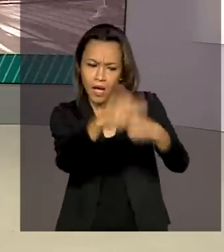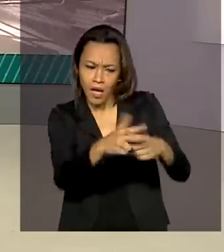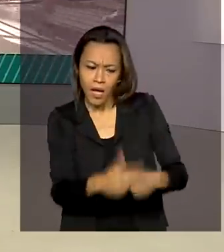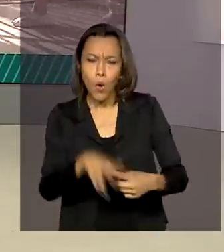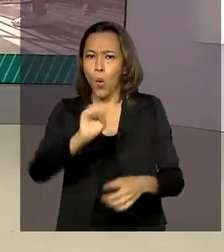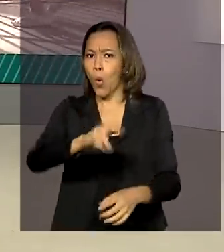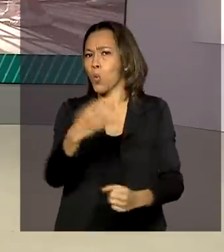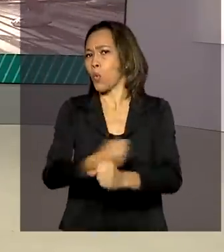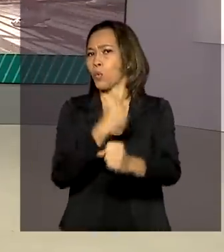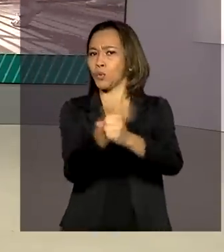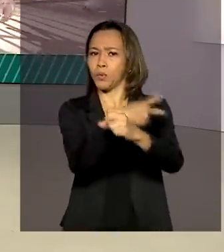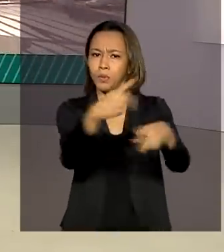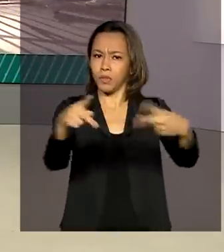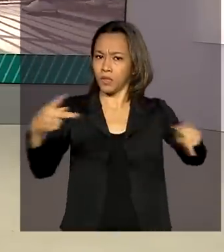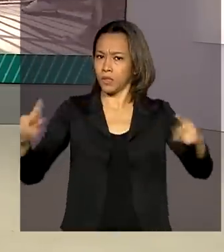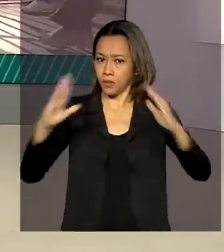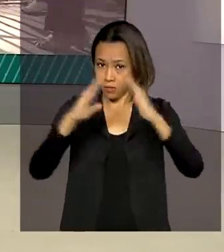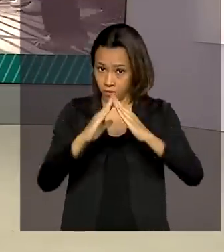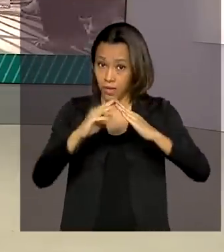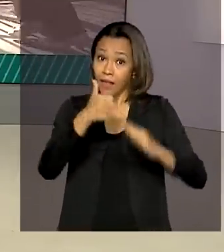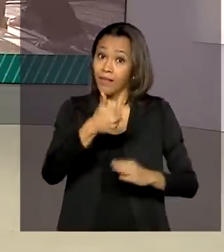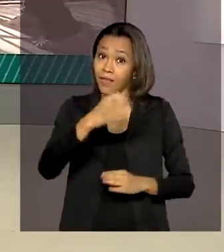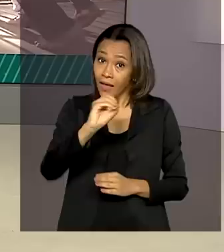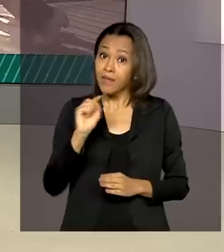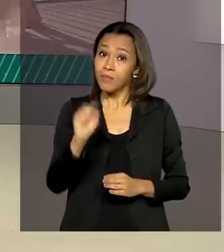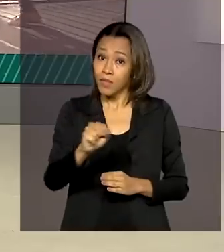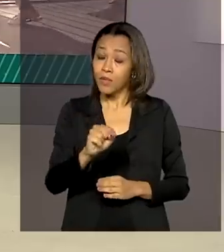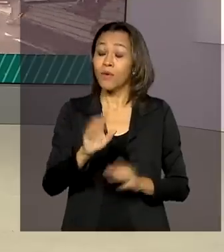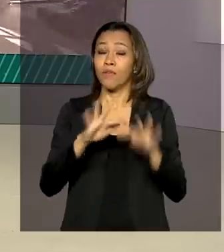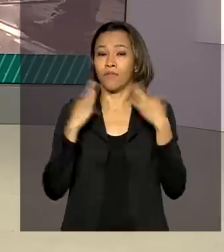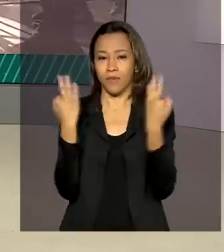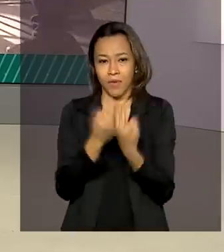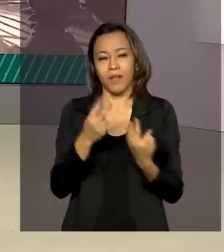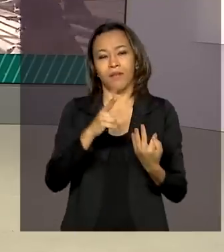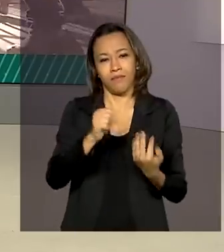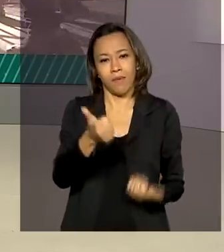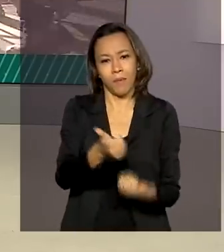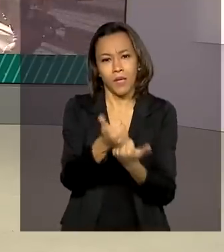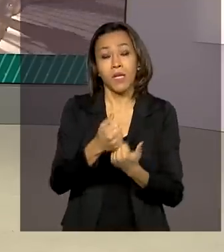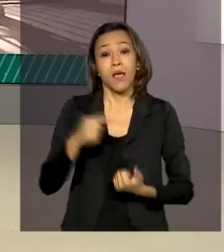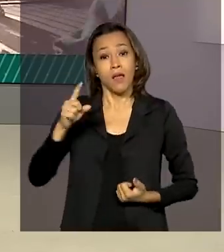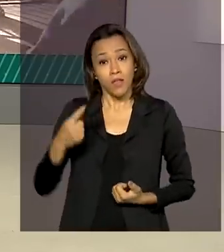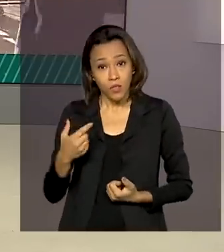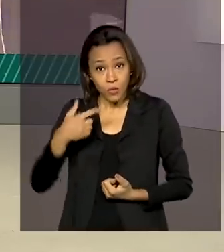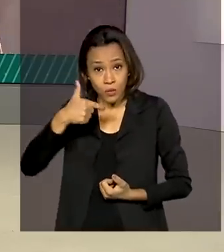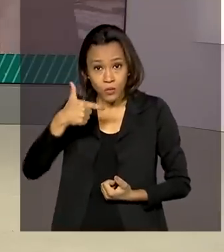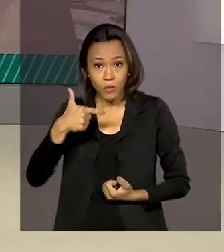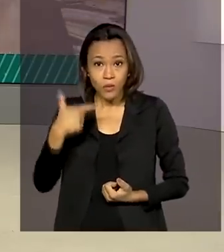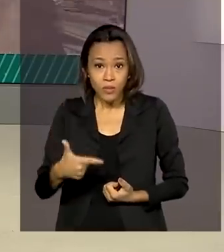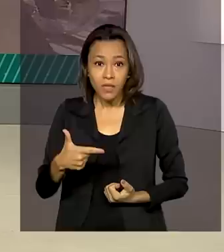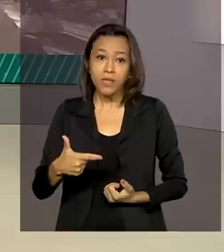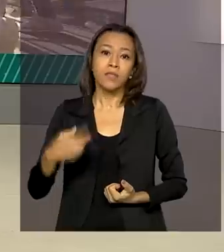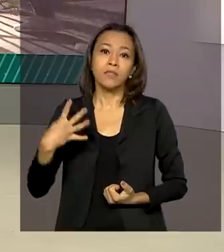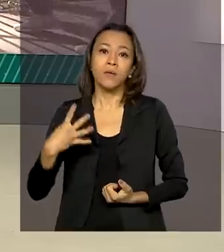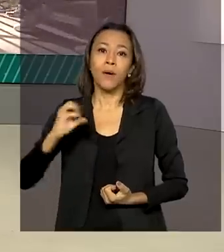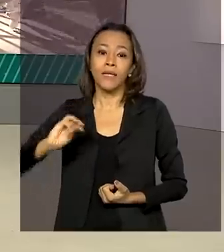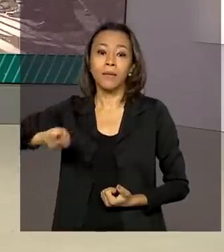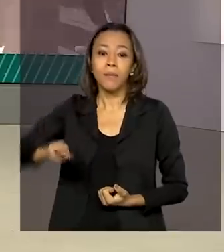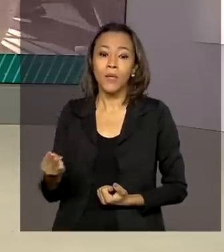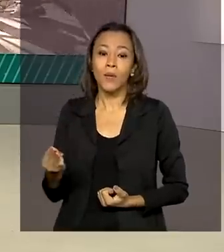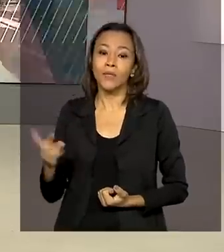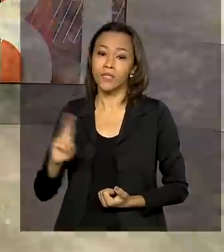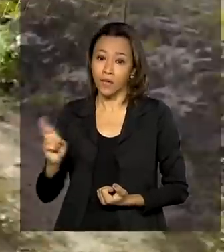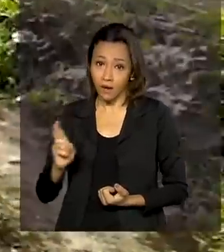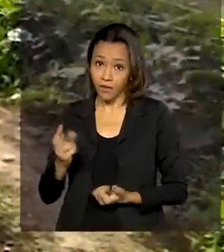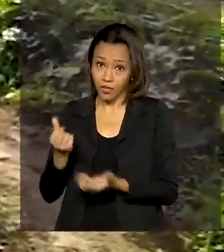moradias. 10 mil famílias devem ser atendidas. São 340 milhões de reais já disponíveis para a contratação.